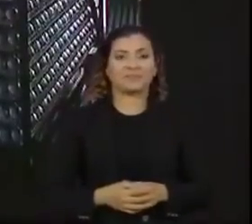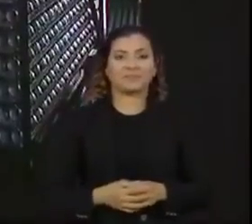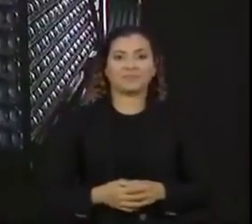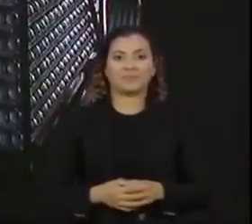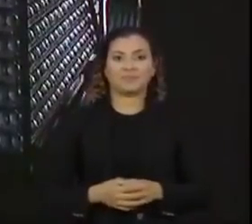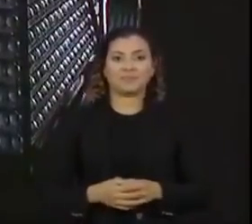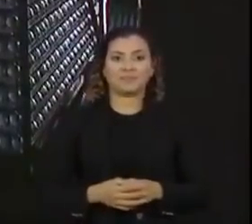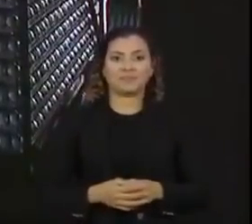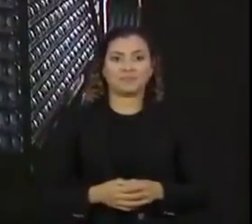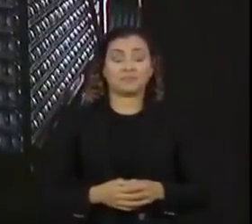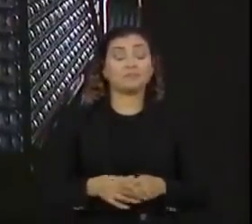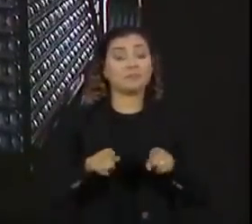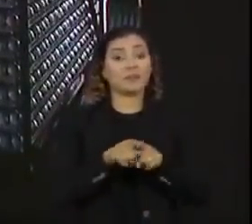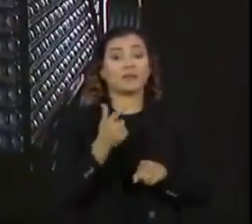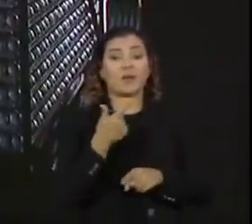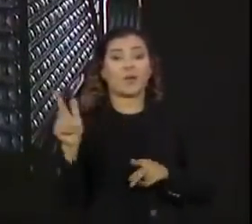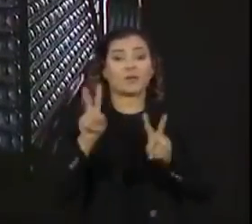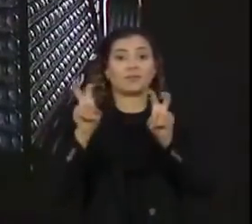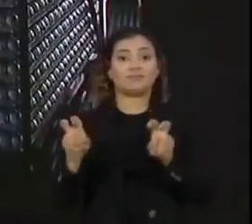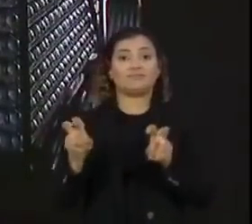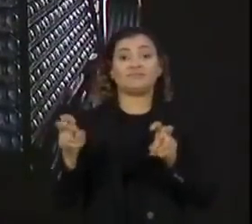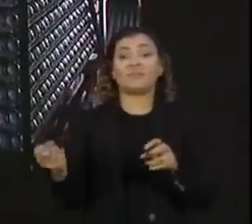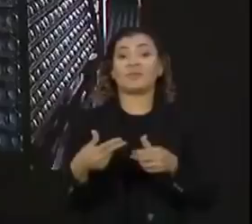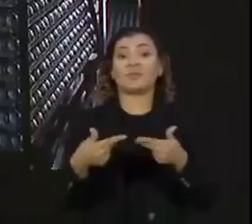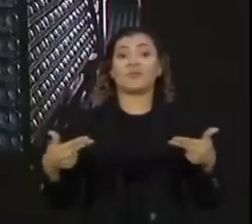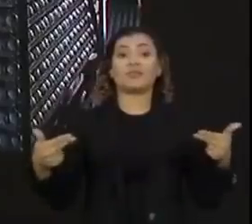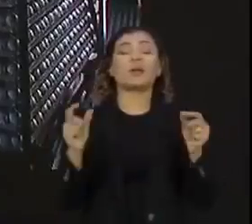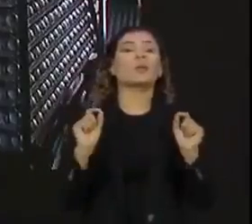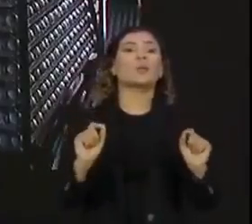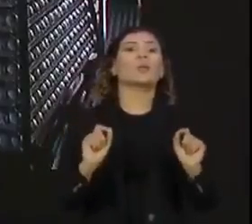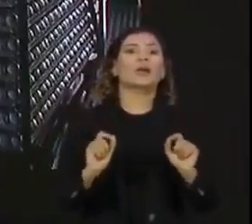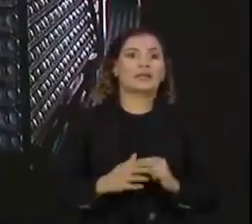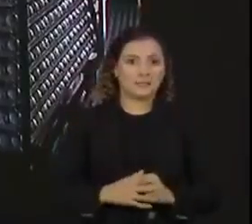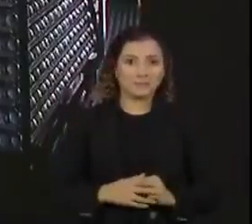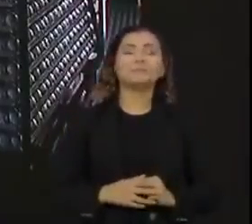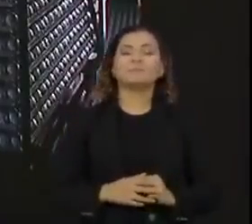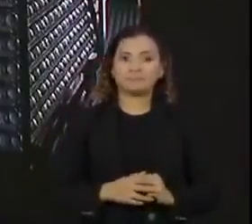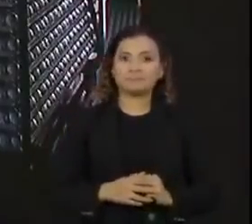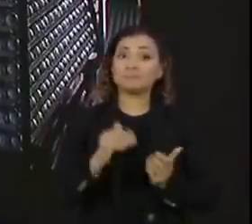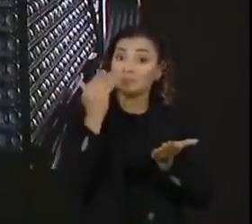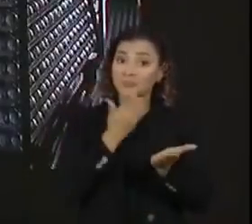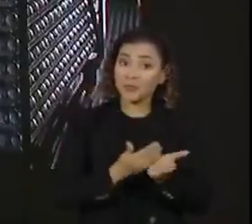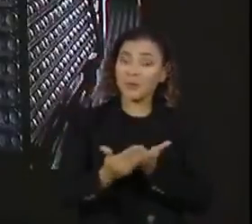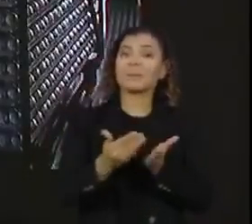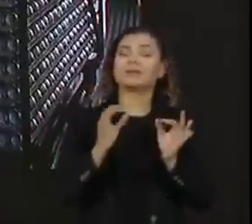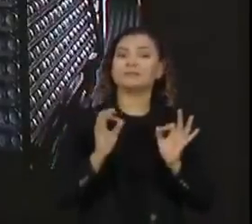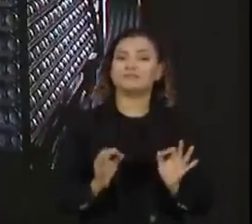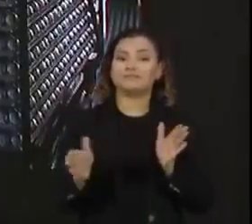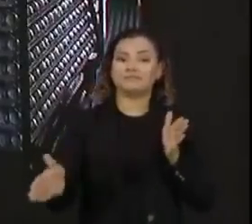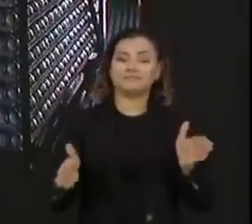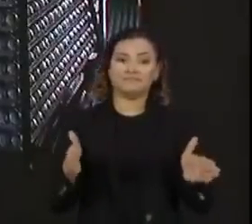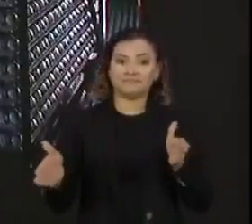E temos uma outra boa notícia. Quer dizer, além do início da produção,